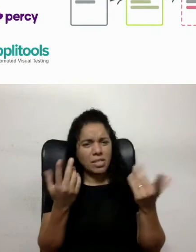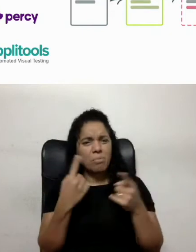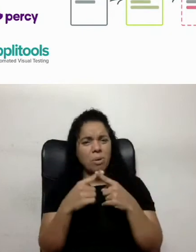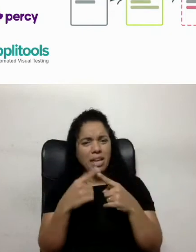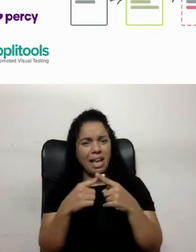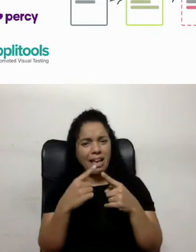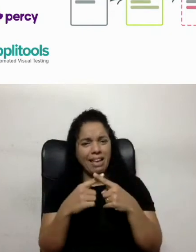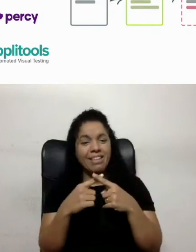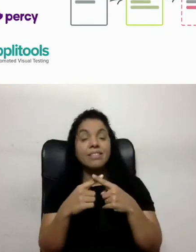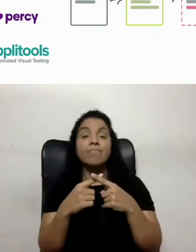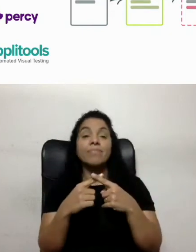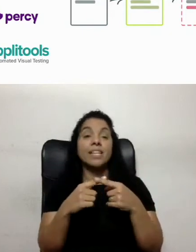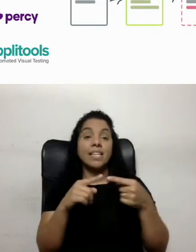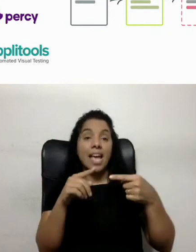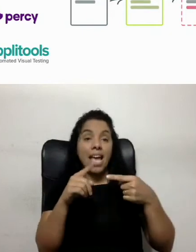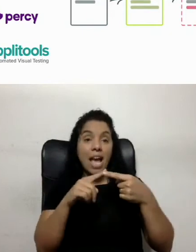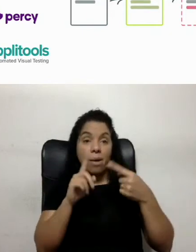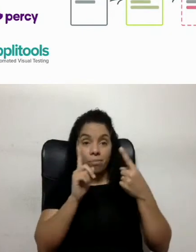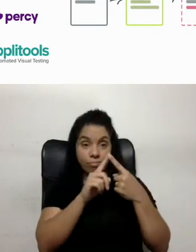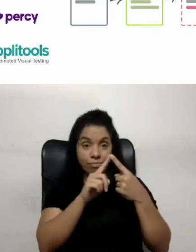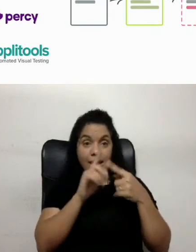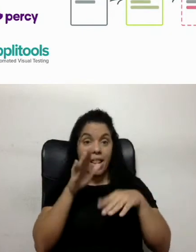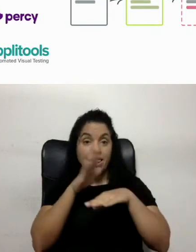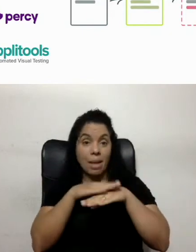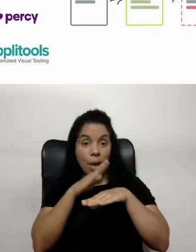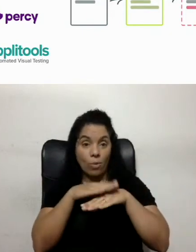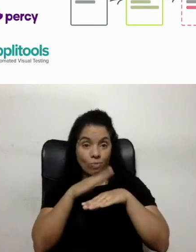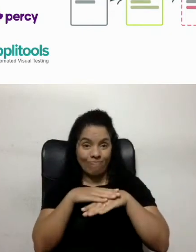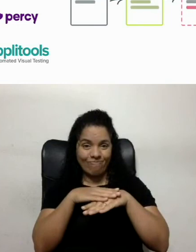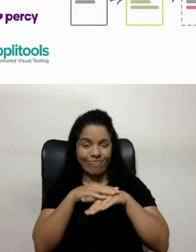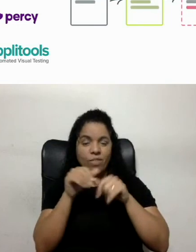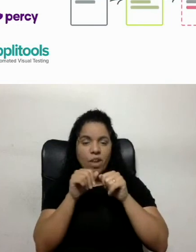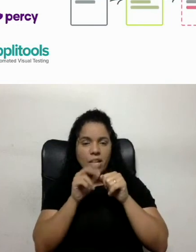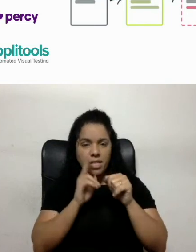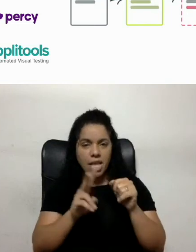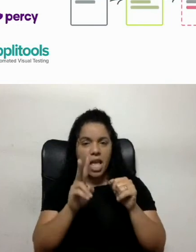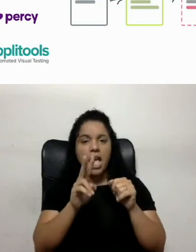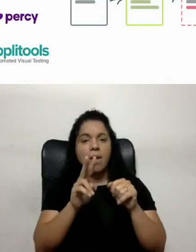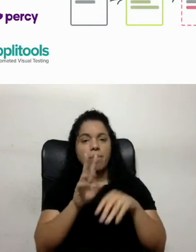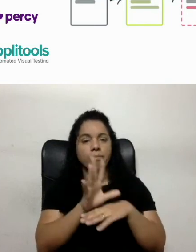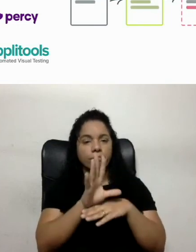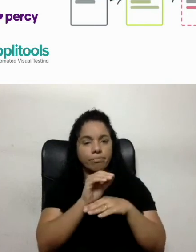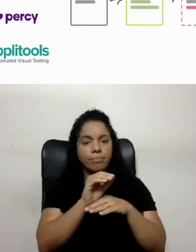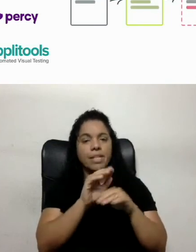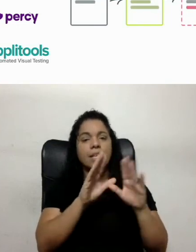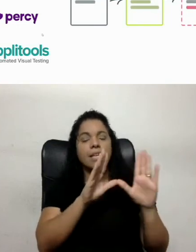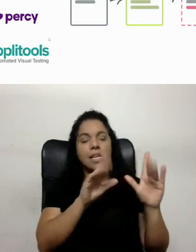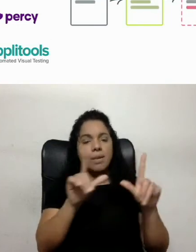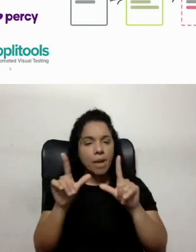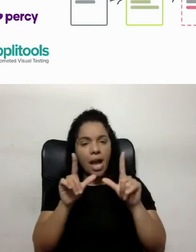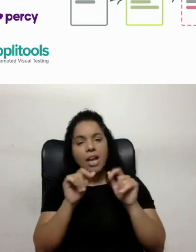Essa daqui, a gente tem que fazer ela na mão. Então, a gente sempre tem que tirar a imagem, fazer todo esse processo.